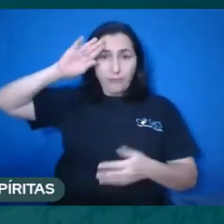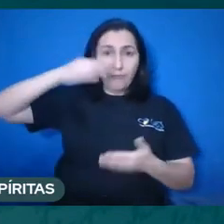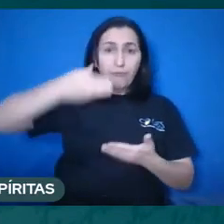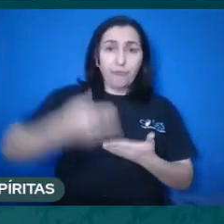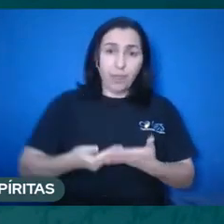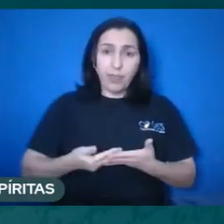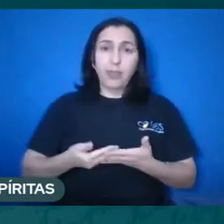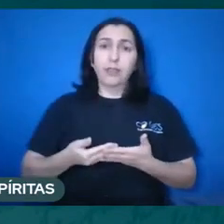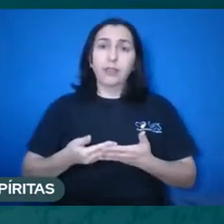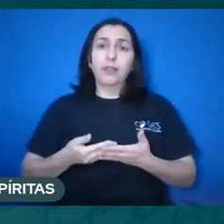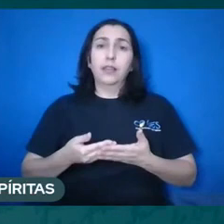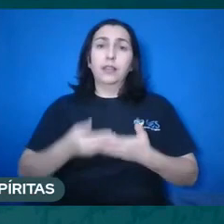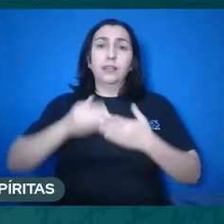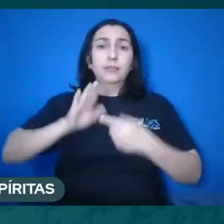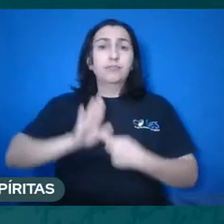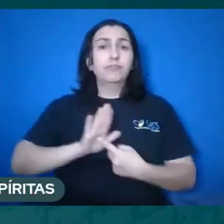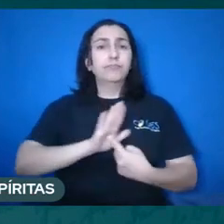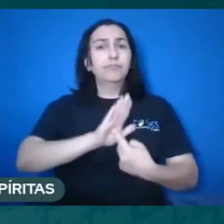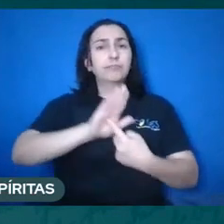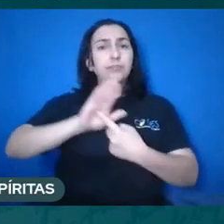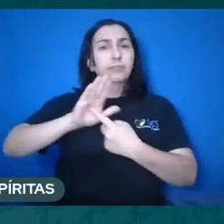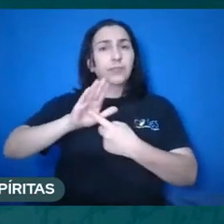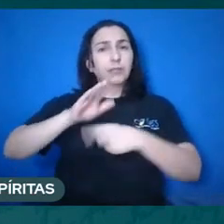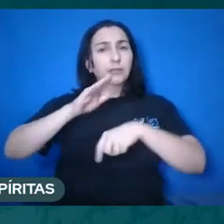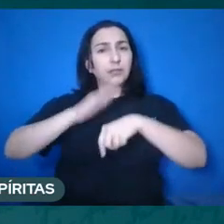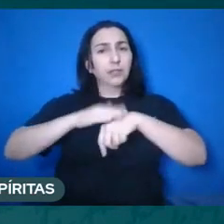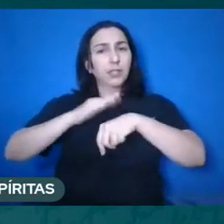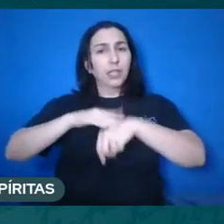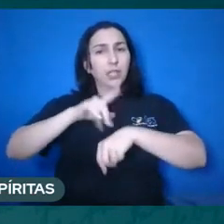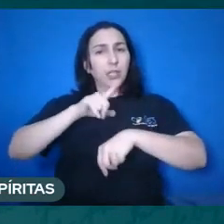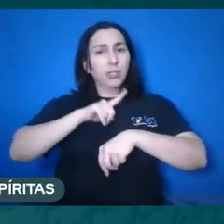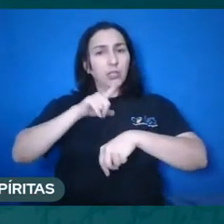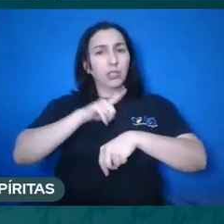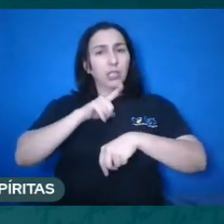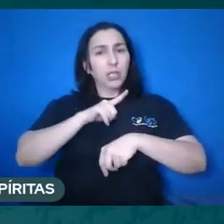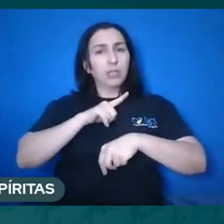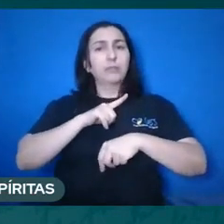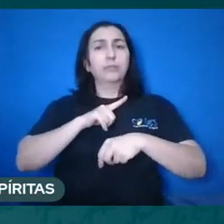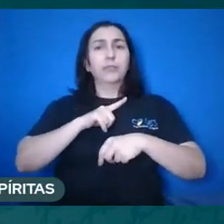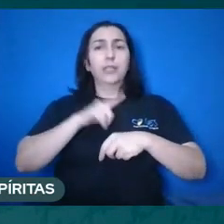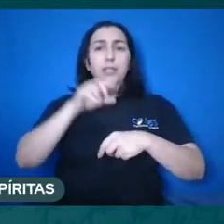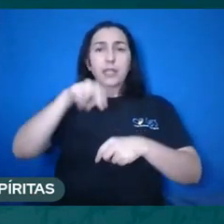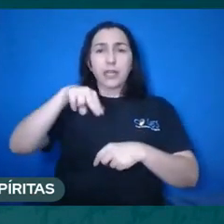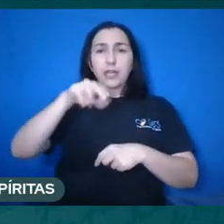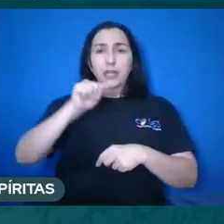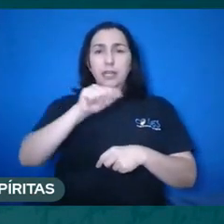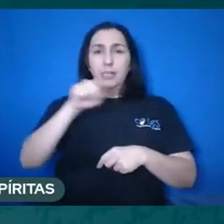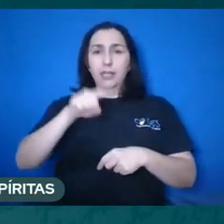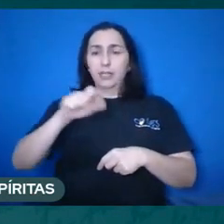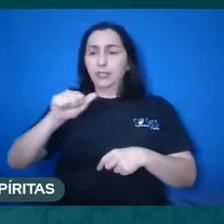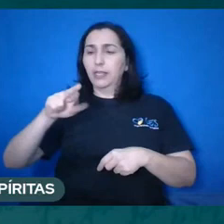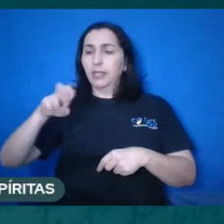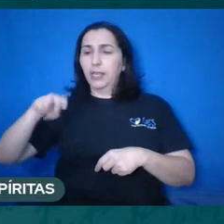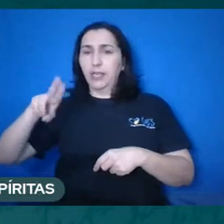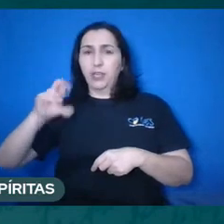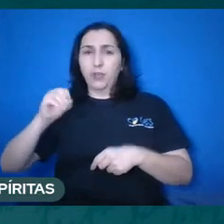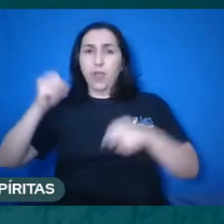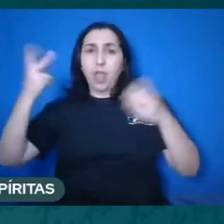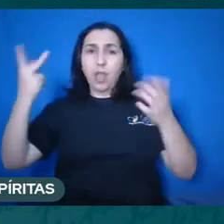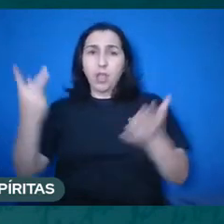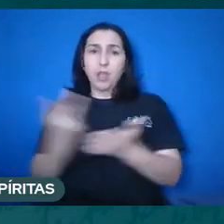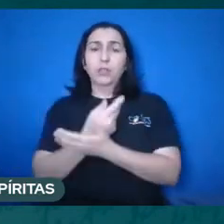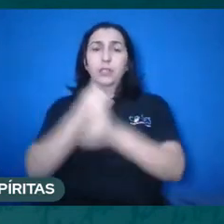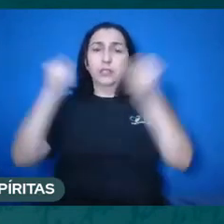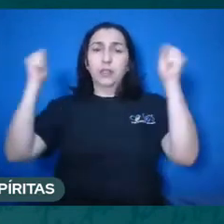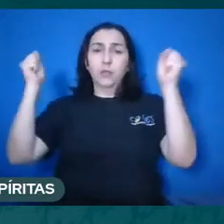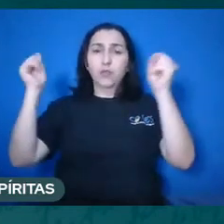paralítico dizendo ouro e prata eu não tenho o que eu tenho eu te dou em nome de Jesus o Nazareno levanta e anda que está lá no capítulo 3 do ato